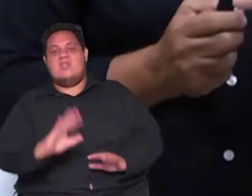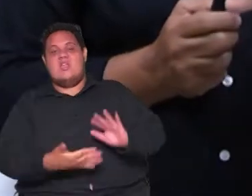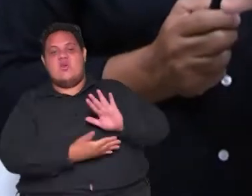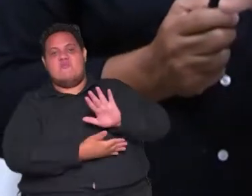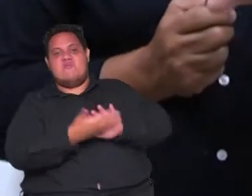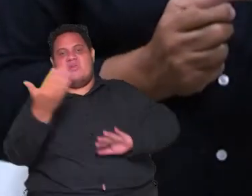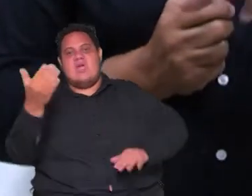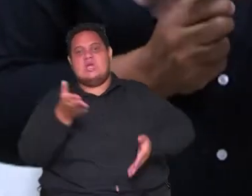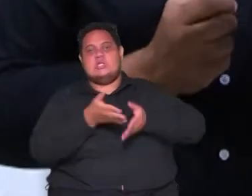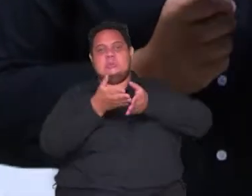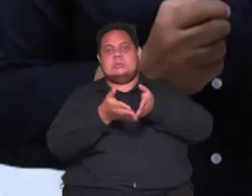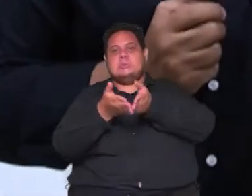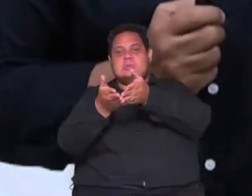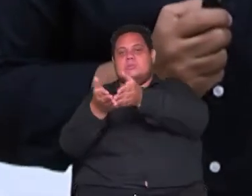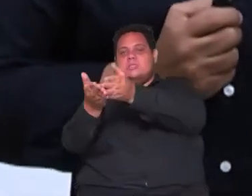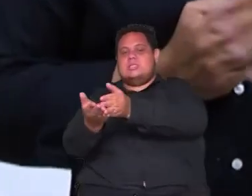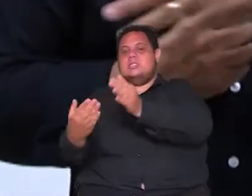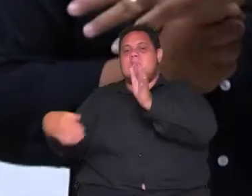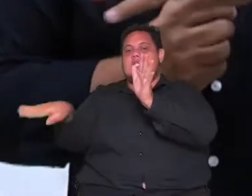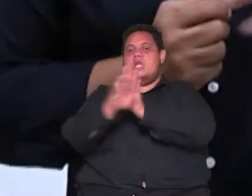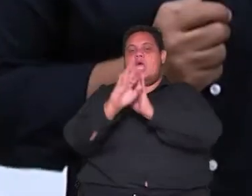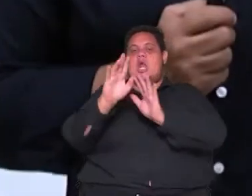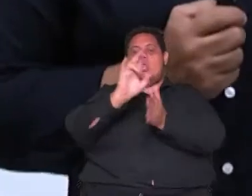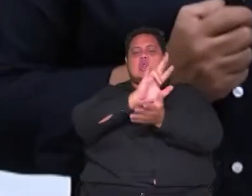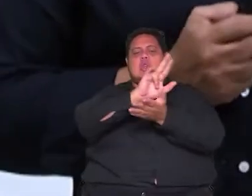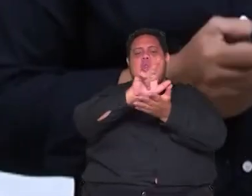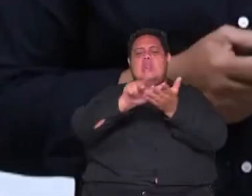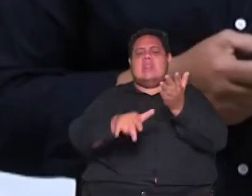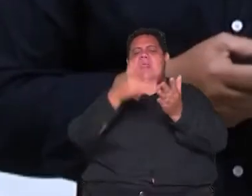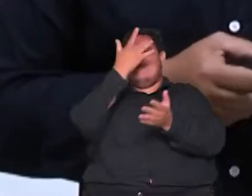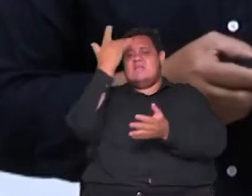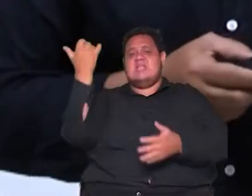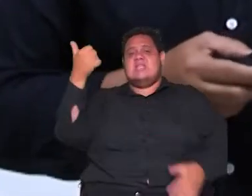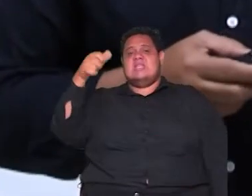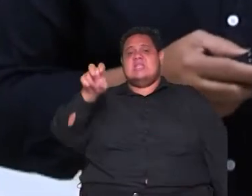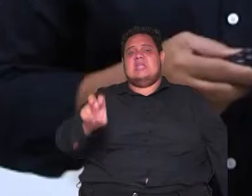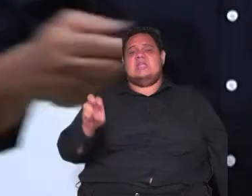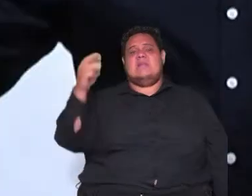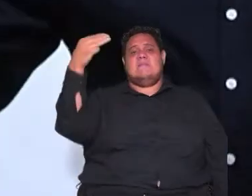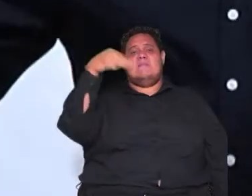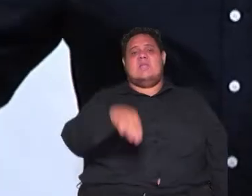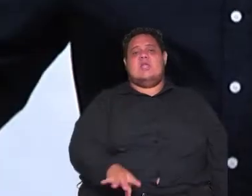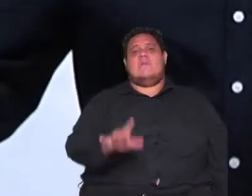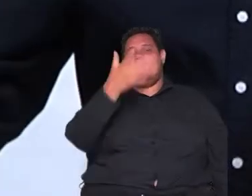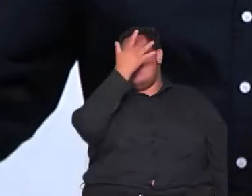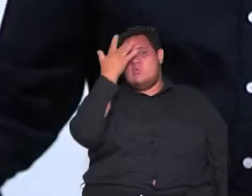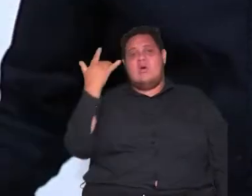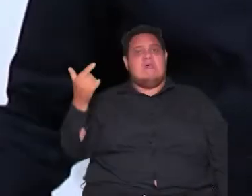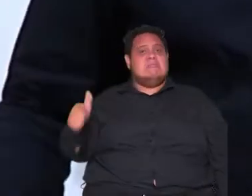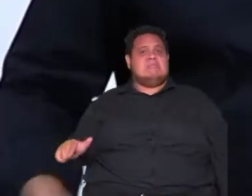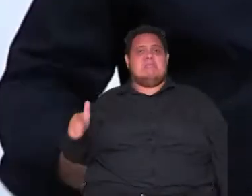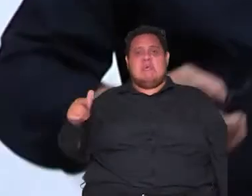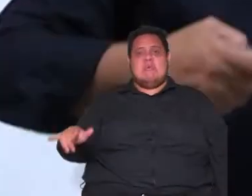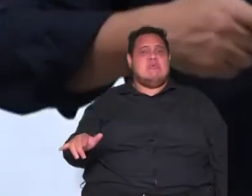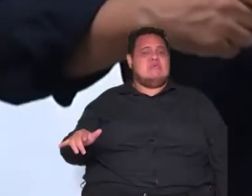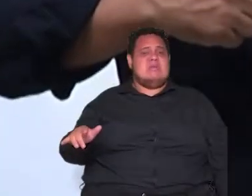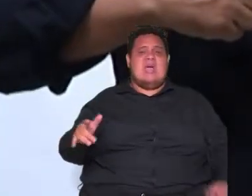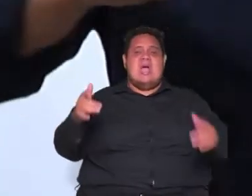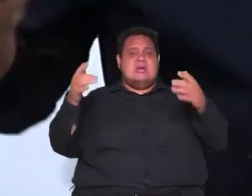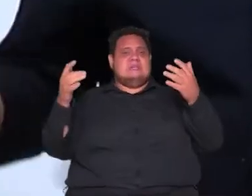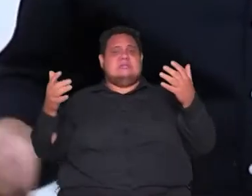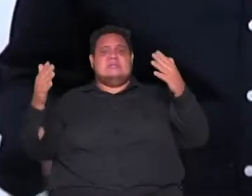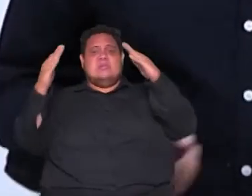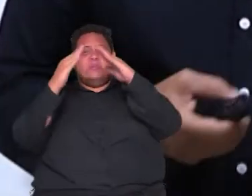eles chegaram com toda a corte mais ou menos 15 mil pessoas mas não tinham onde alojar esse esse